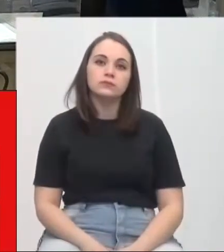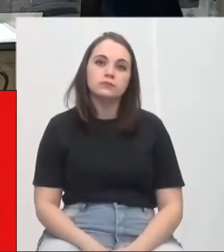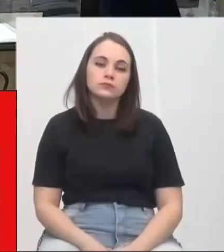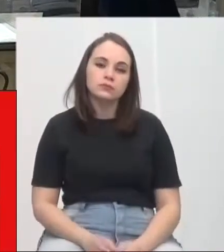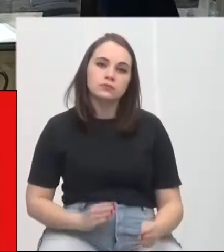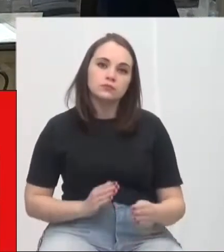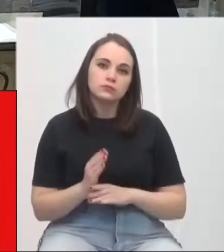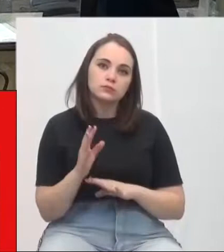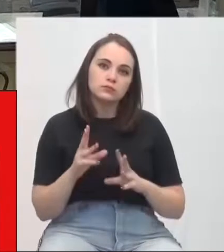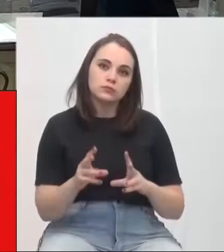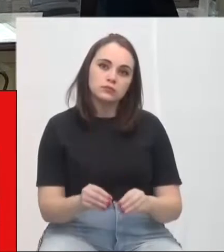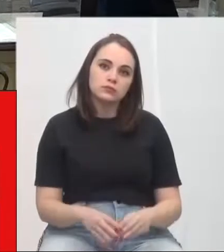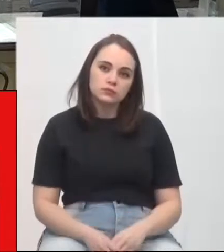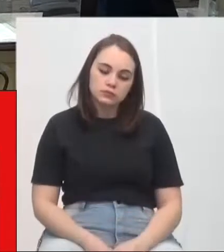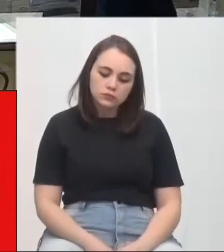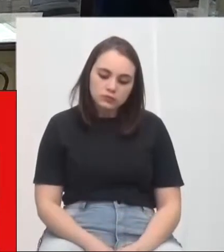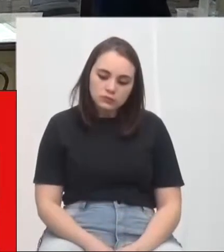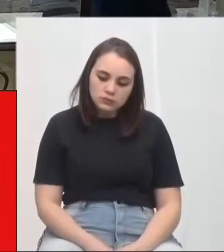Aprovado por unanimidade.